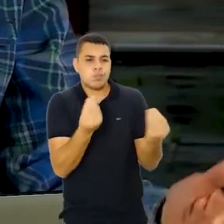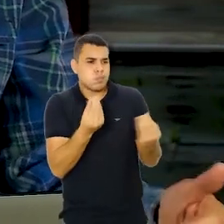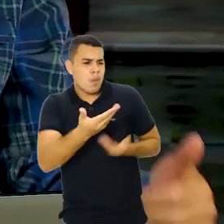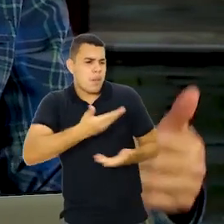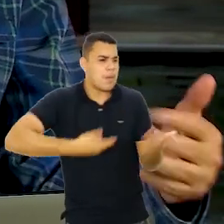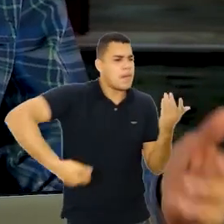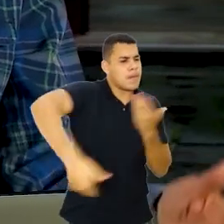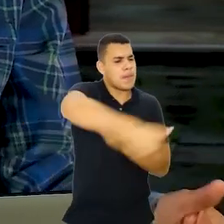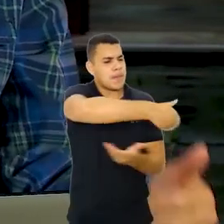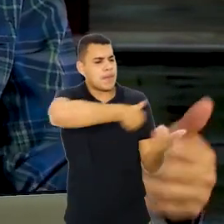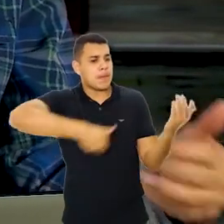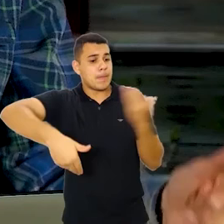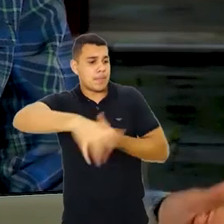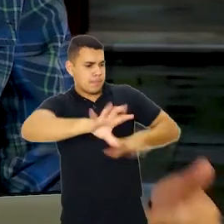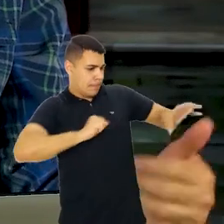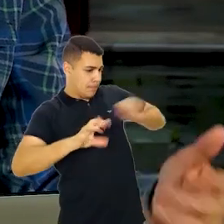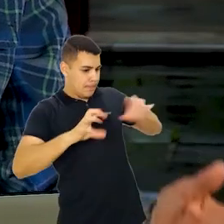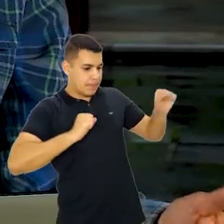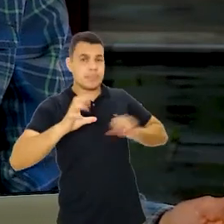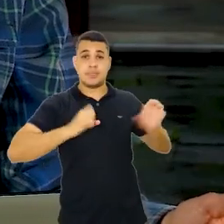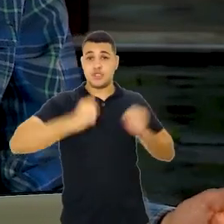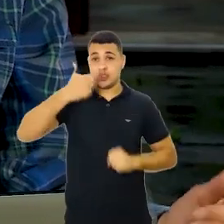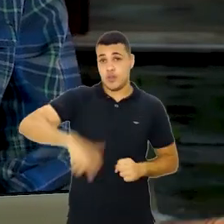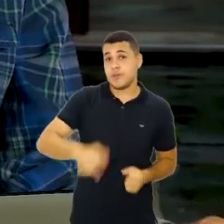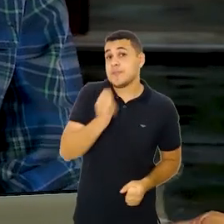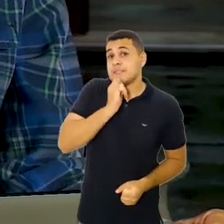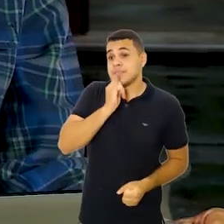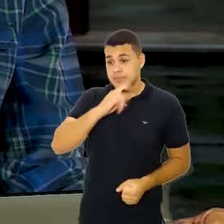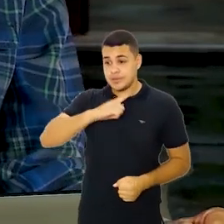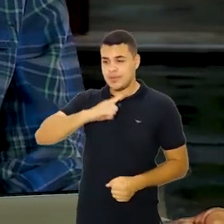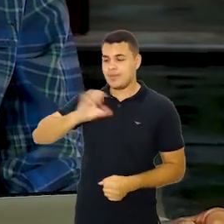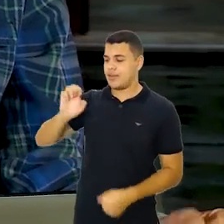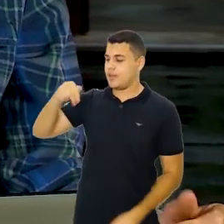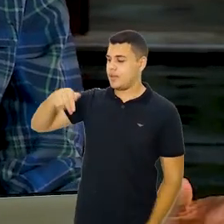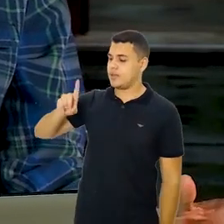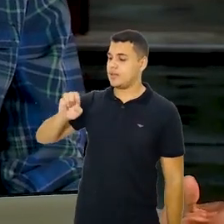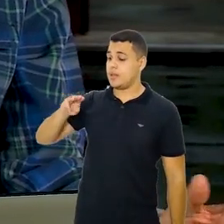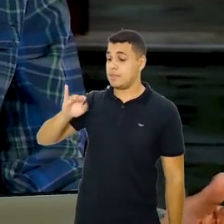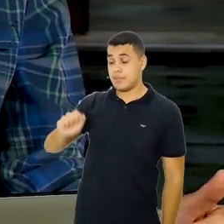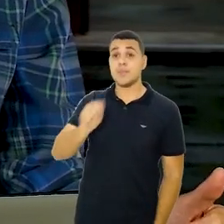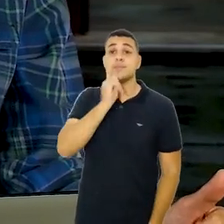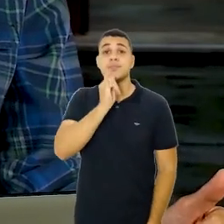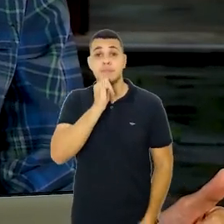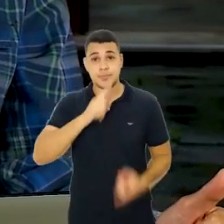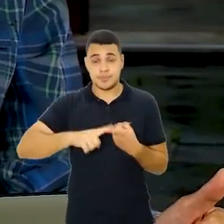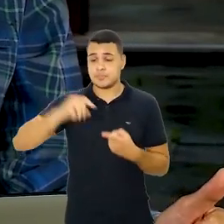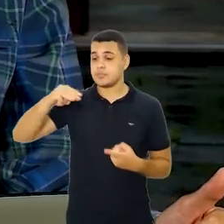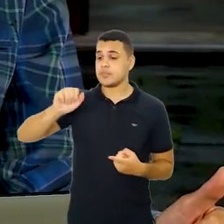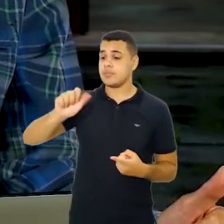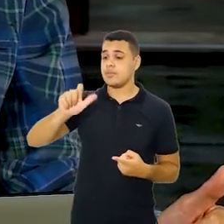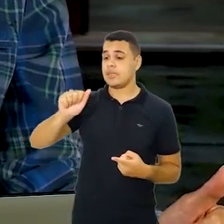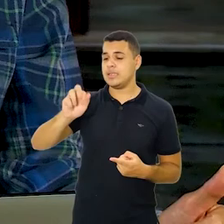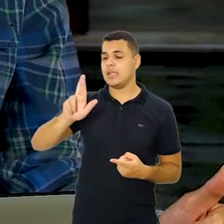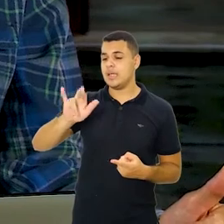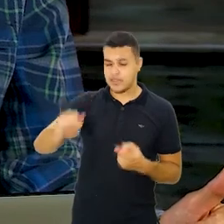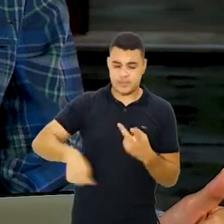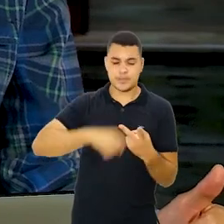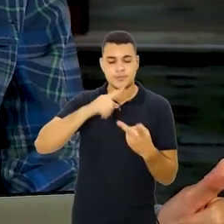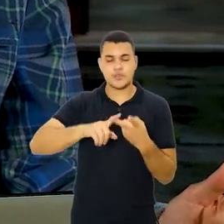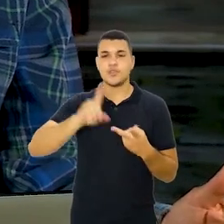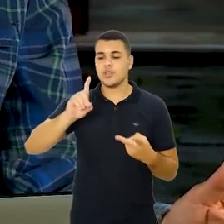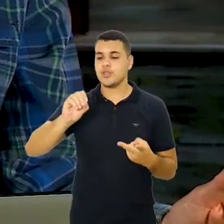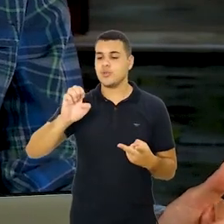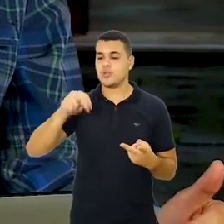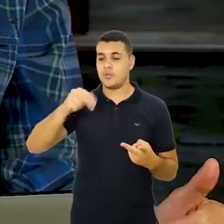exposição múltipla e repetida de um agente etiológico nessa população. Nós temos como exemplos de endemias no Brasil,